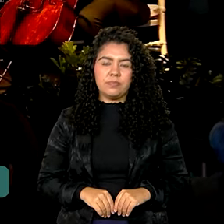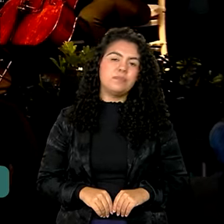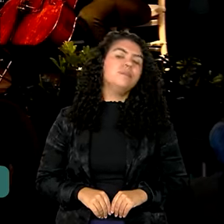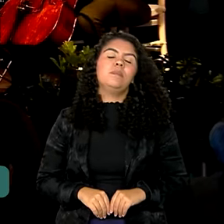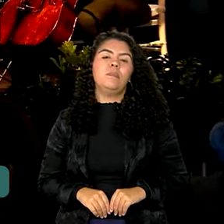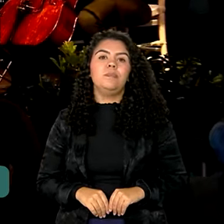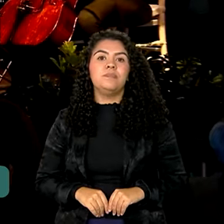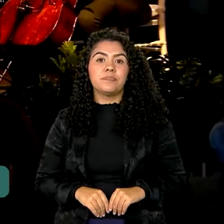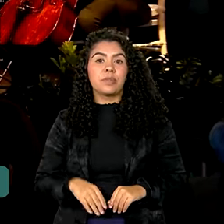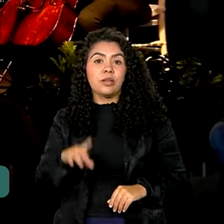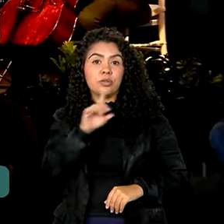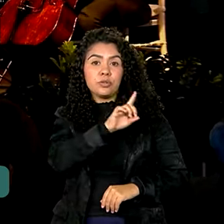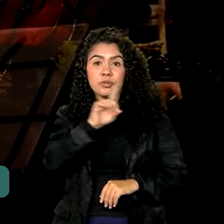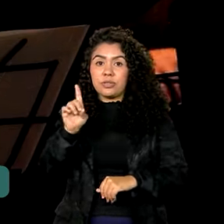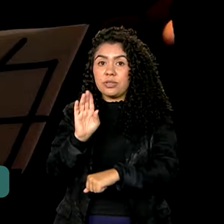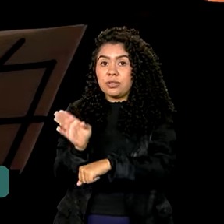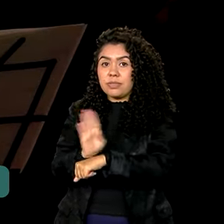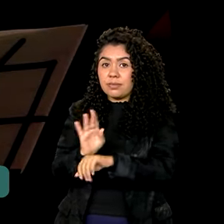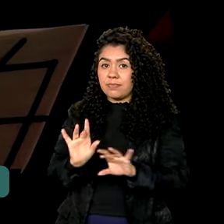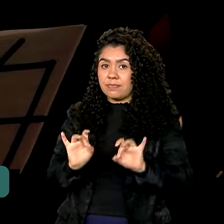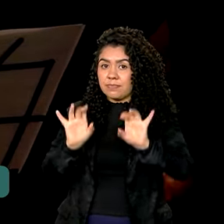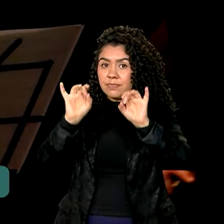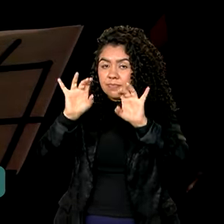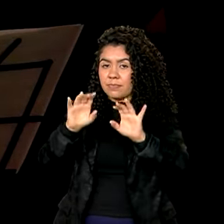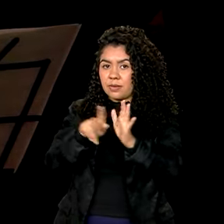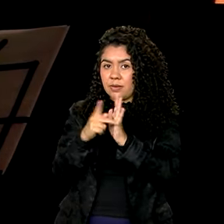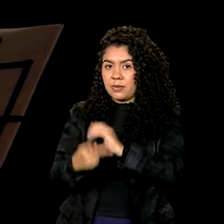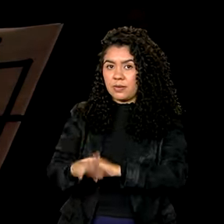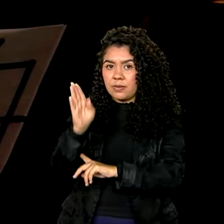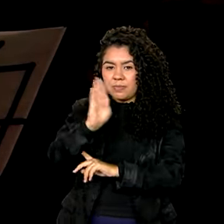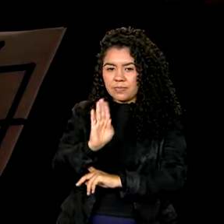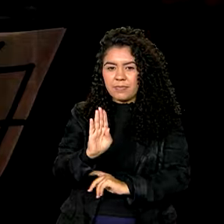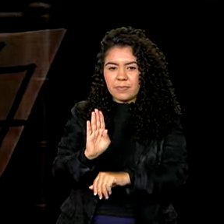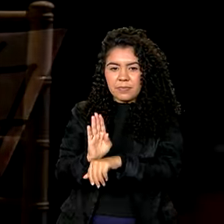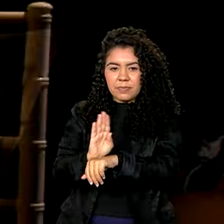No dia do cinema brasileiro, a arte entrou em cena.